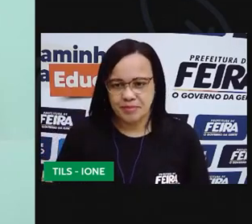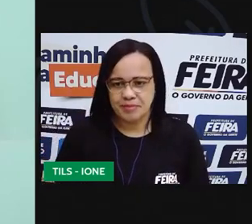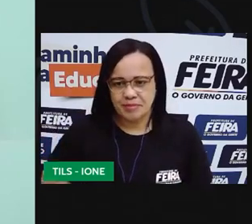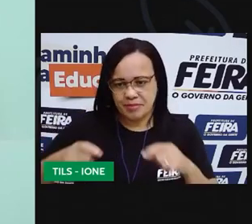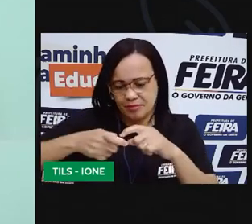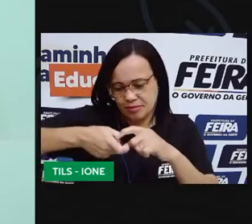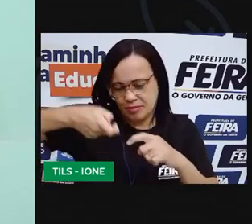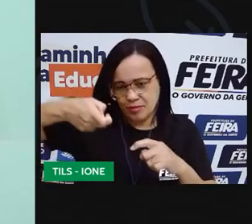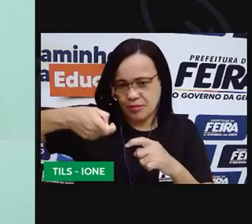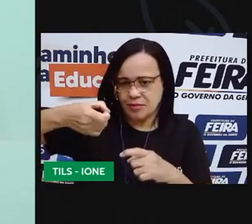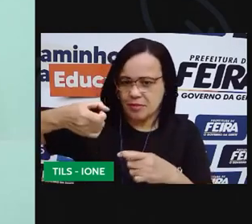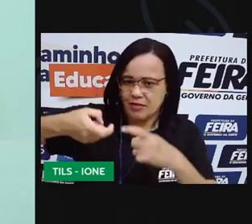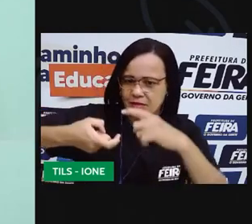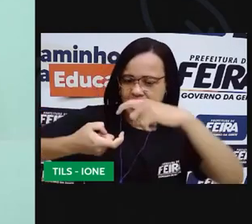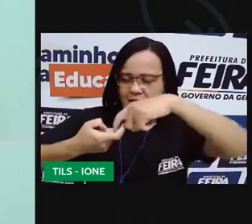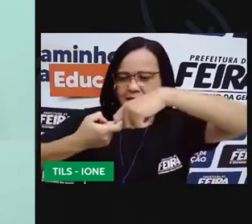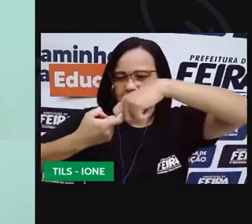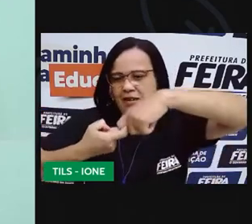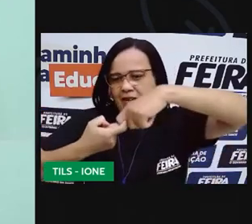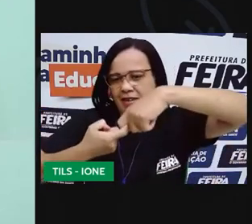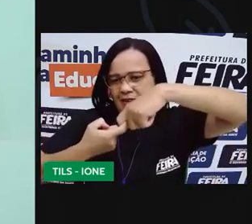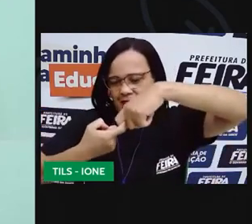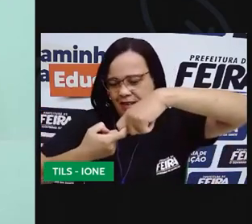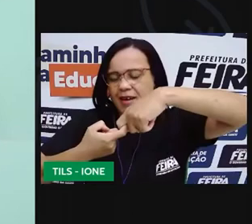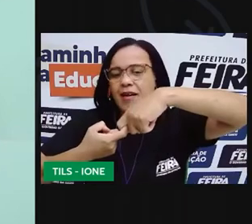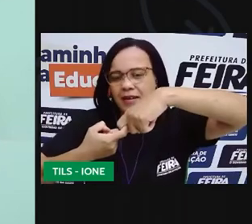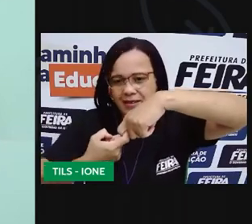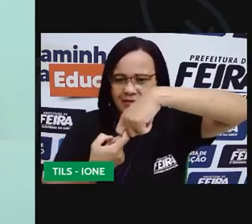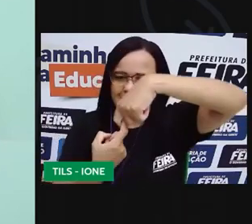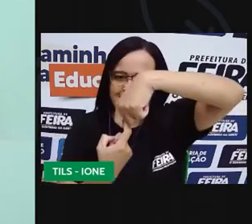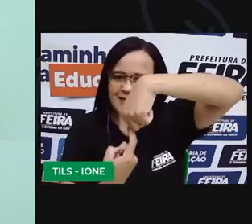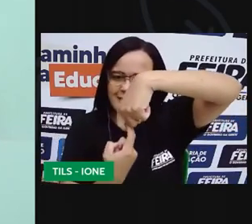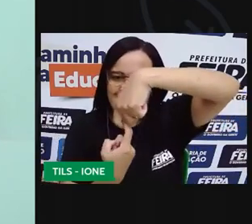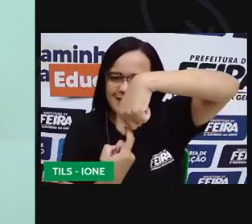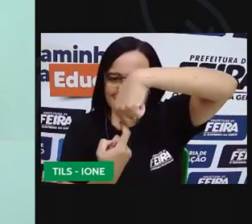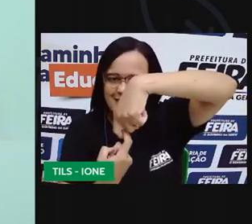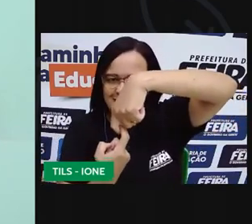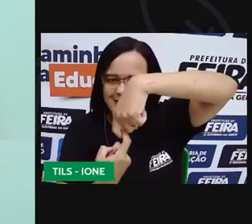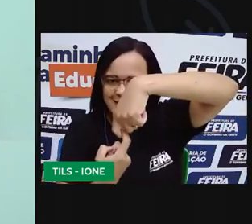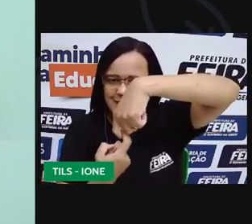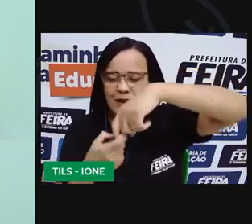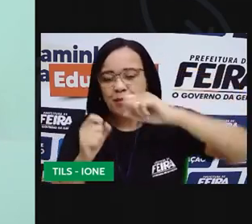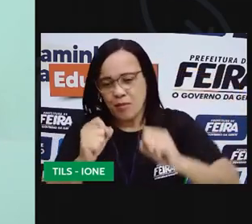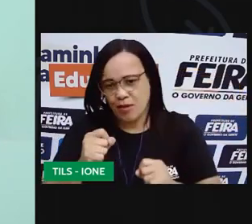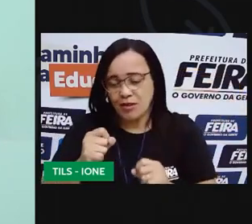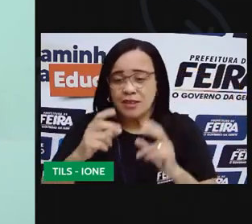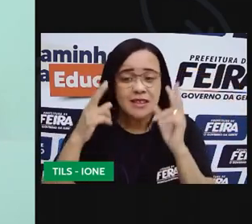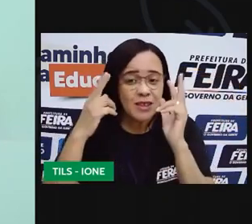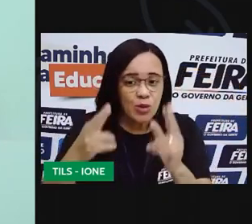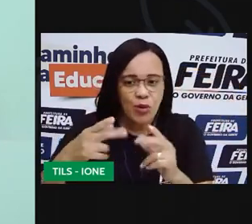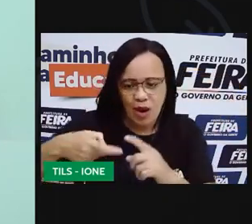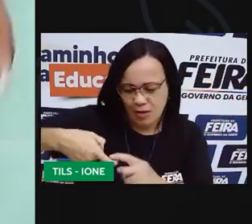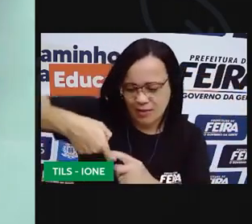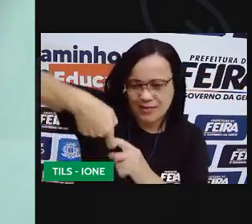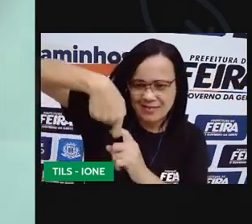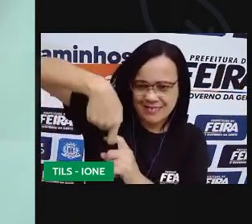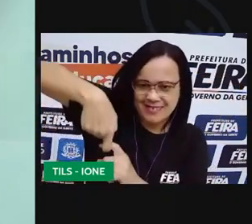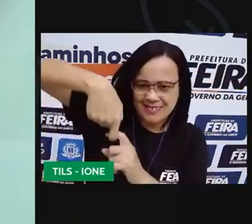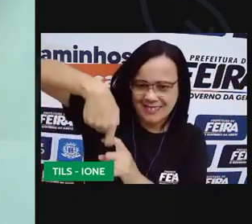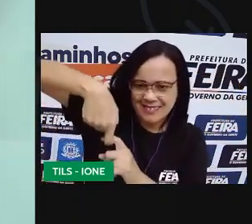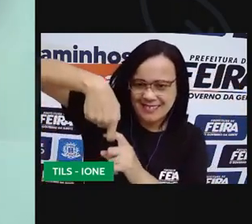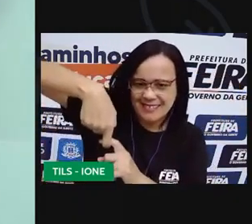aqui essa ponta do clipe para ela servir como um anzol onde você vai encaixar